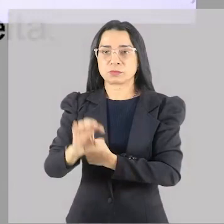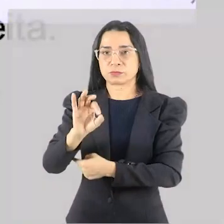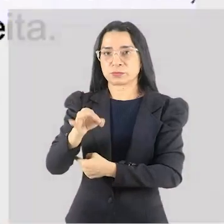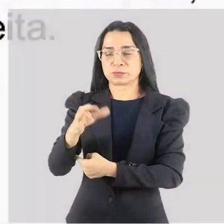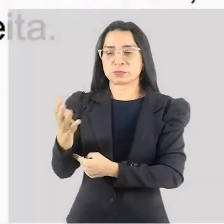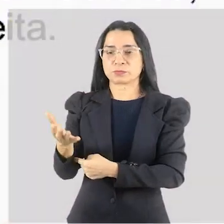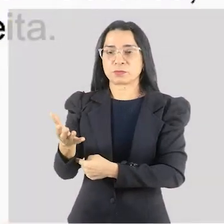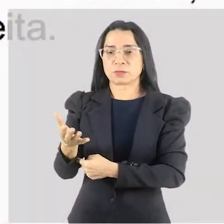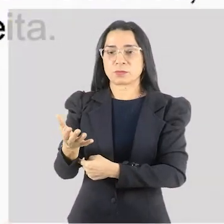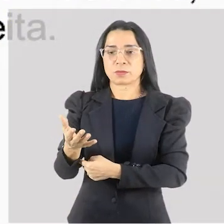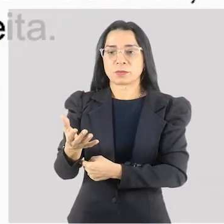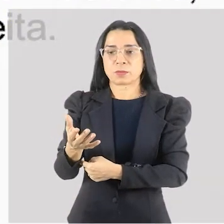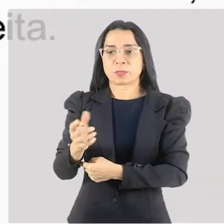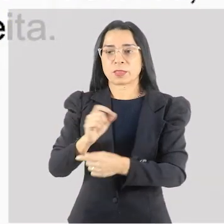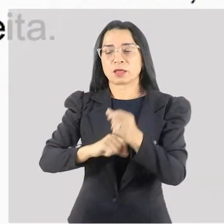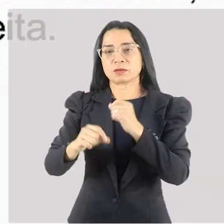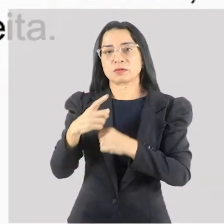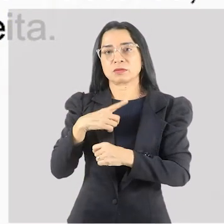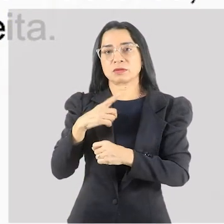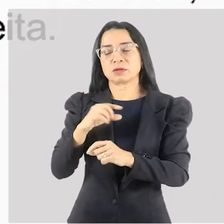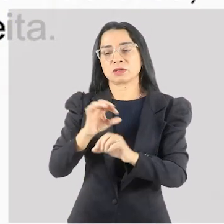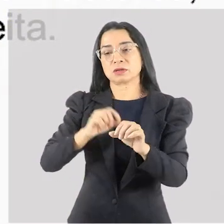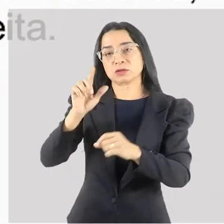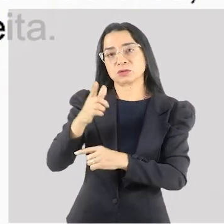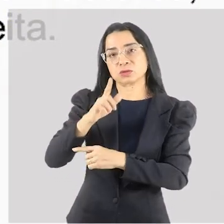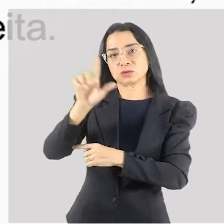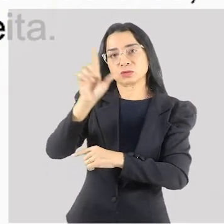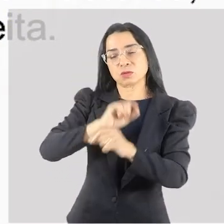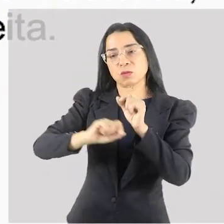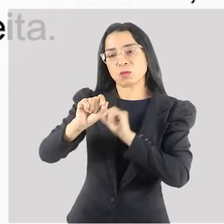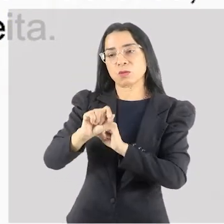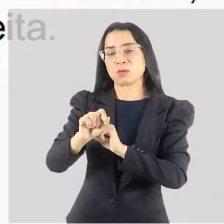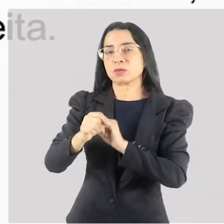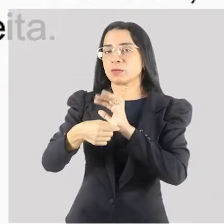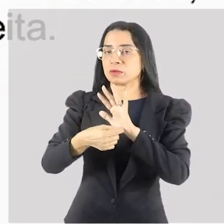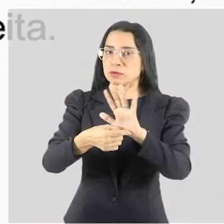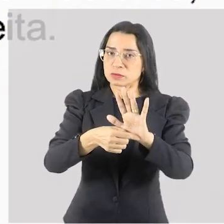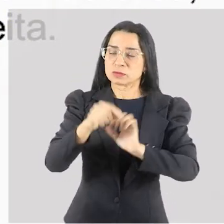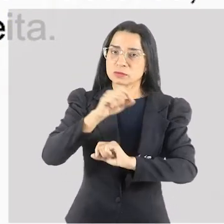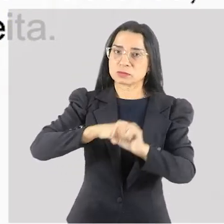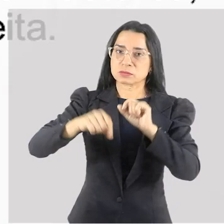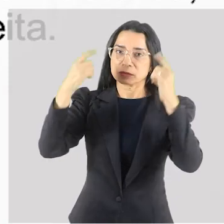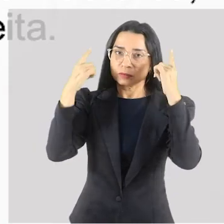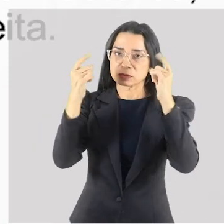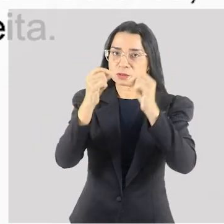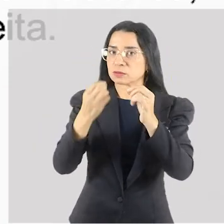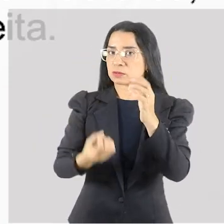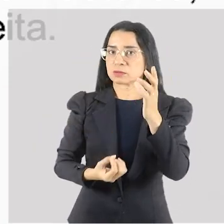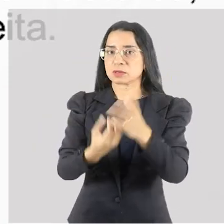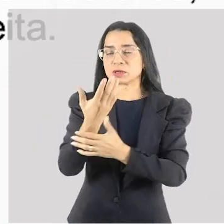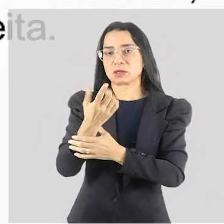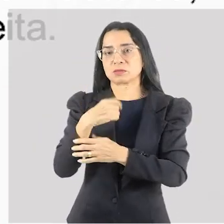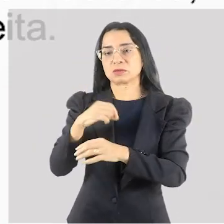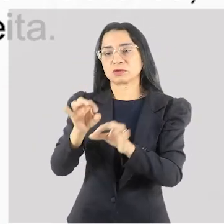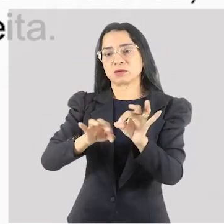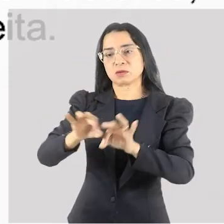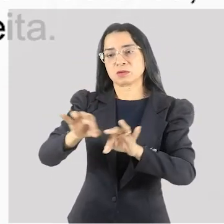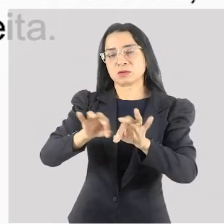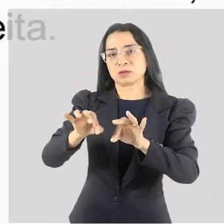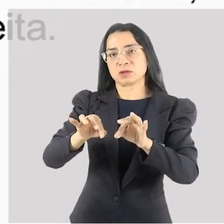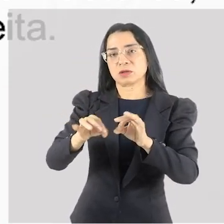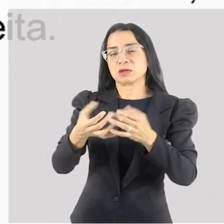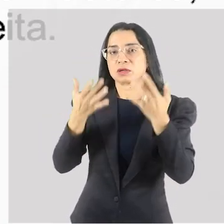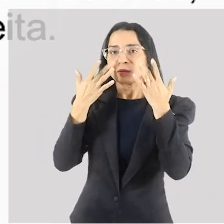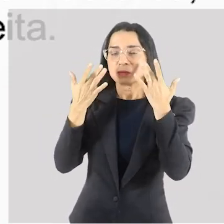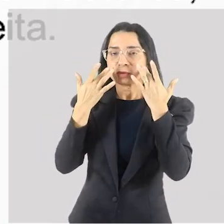Certo? Já no que trata de uma outra manifestação que os gregos não criaram, mas eles deram um formato que é o teatro em si, que também é